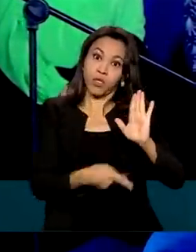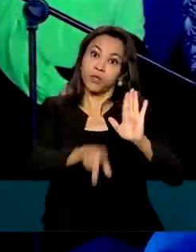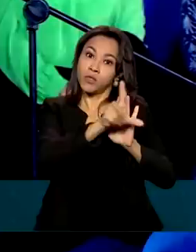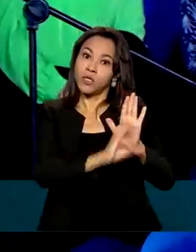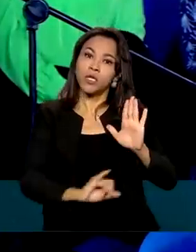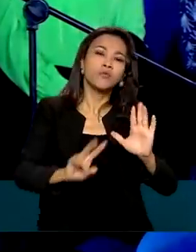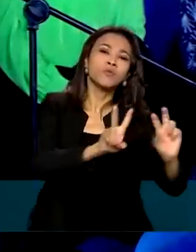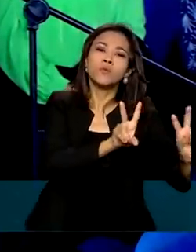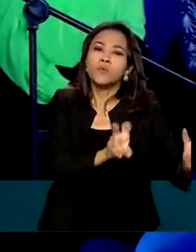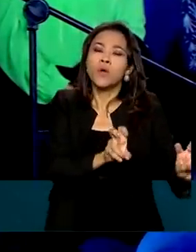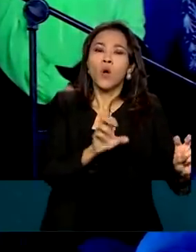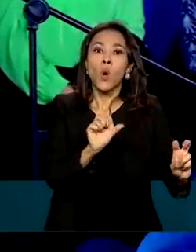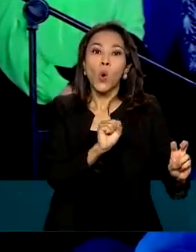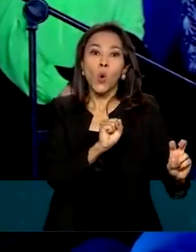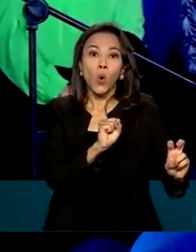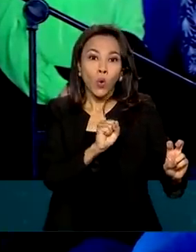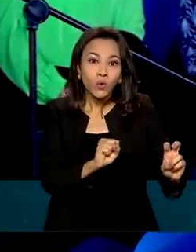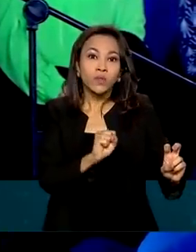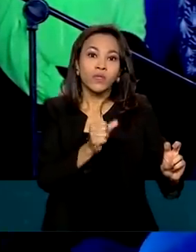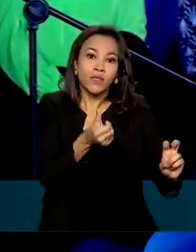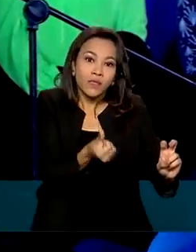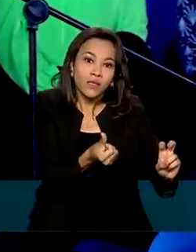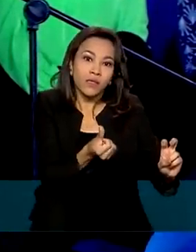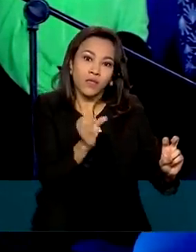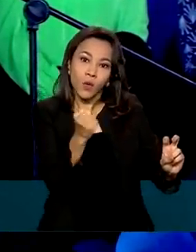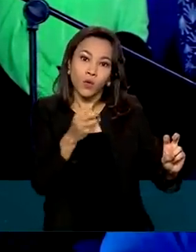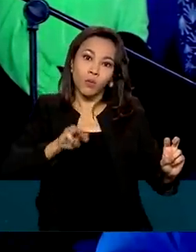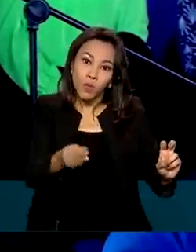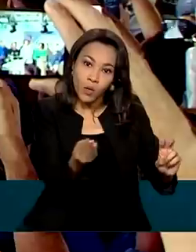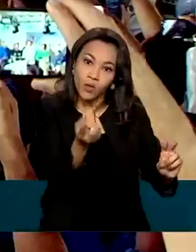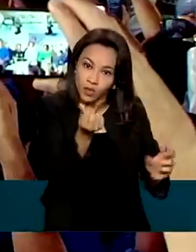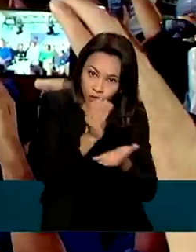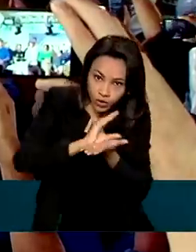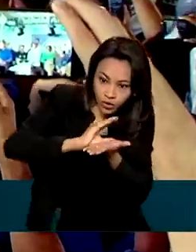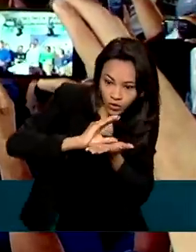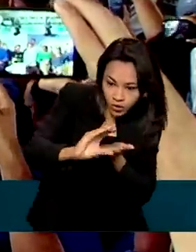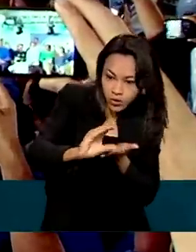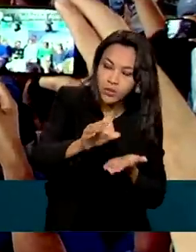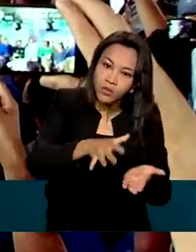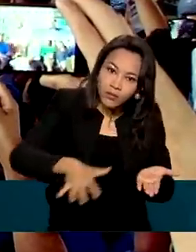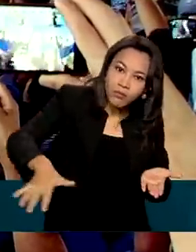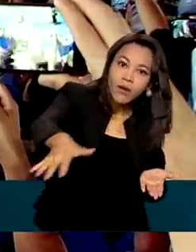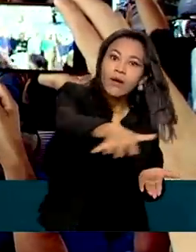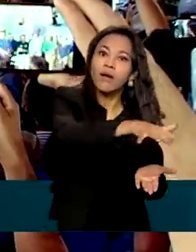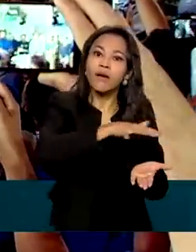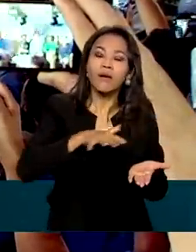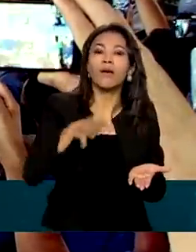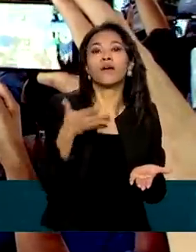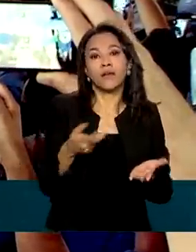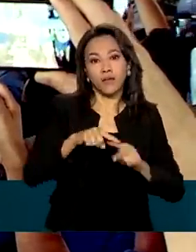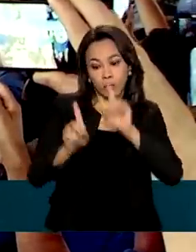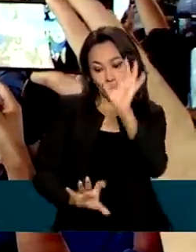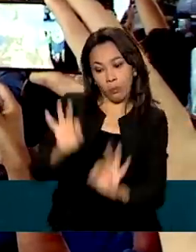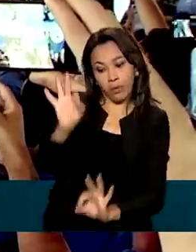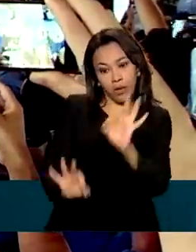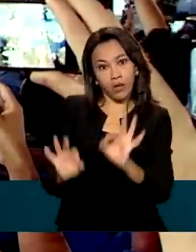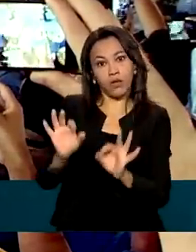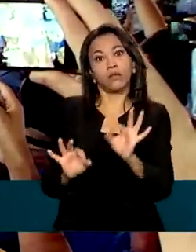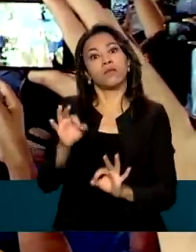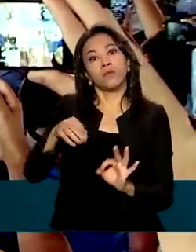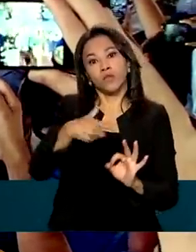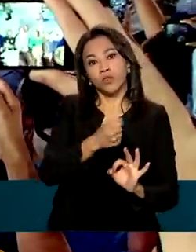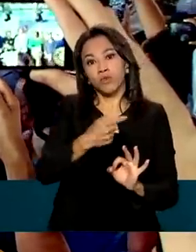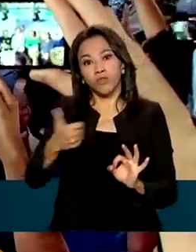que destina mais de 868 milhões de reais para o orçamento da equalização do Plano Safra 2021